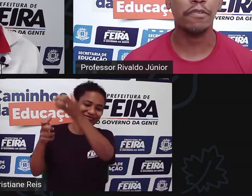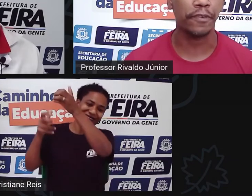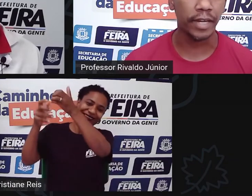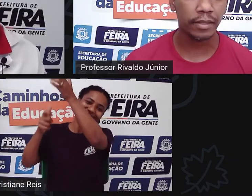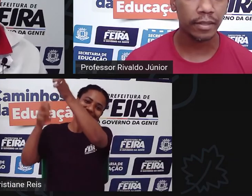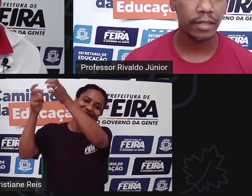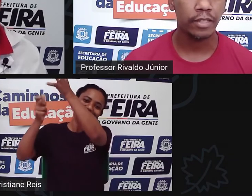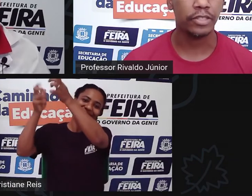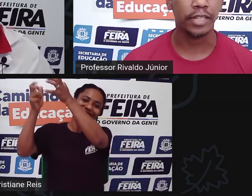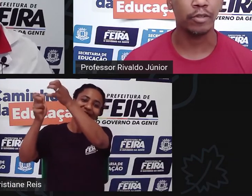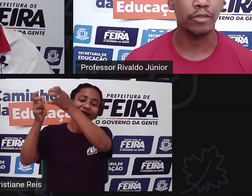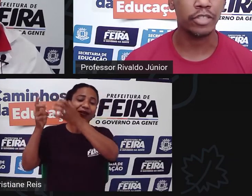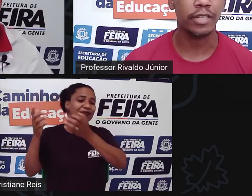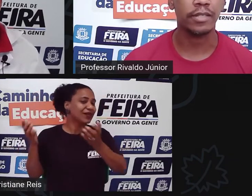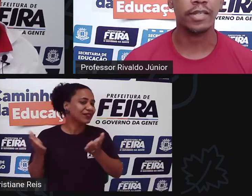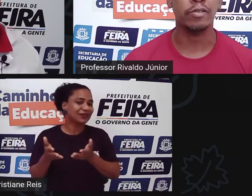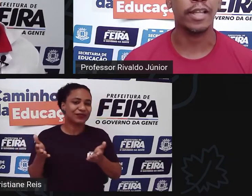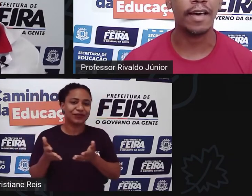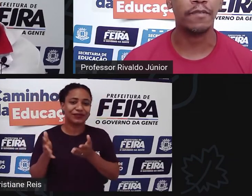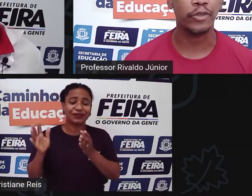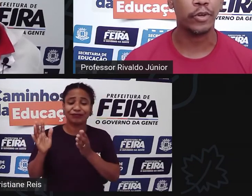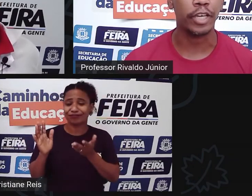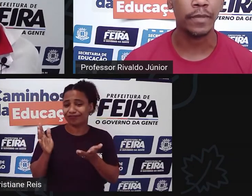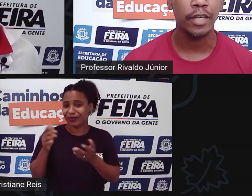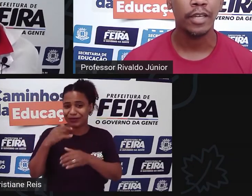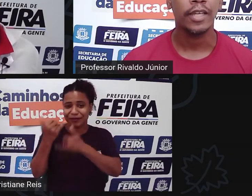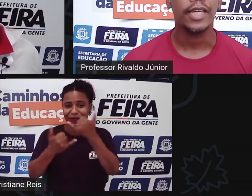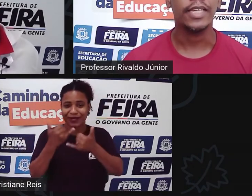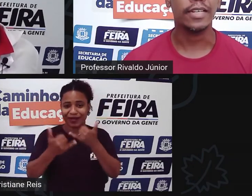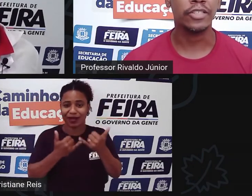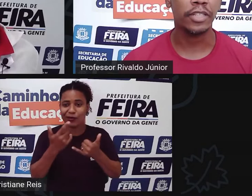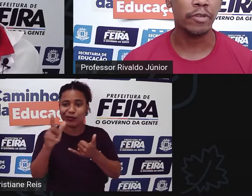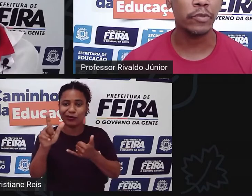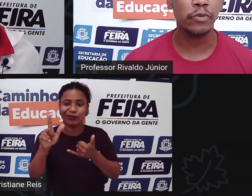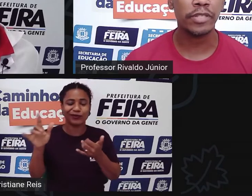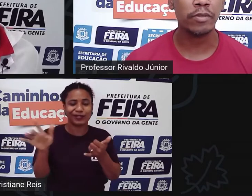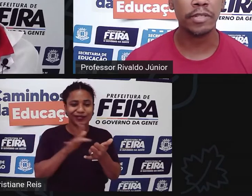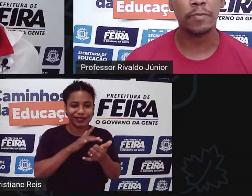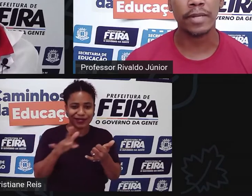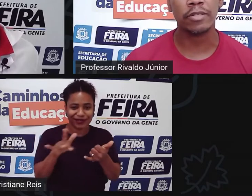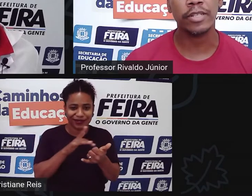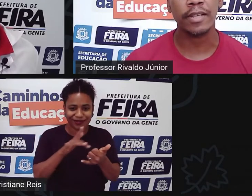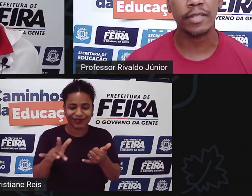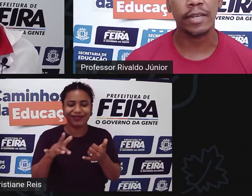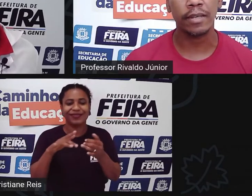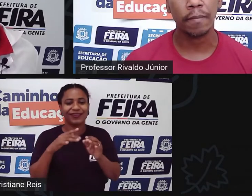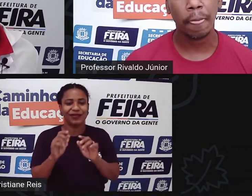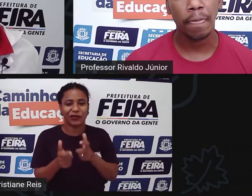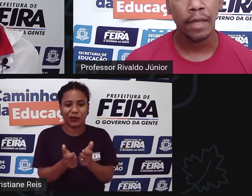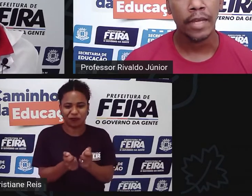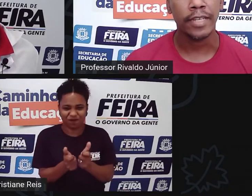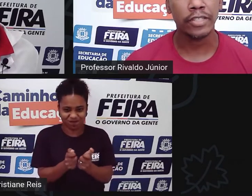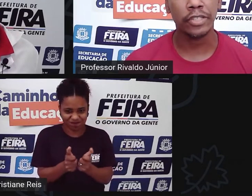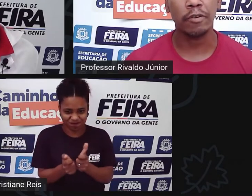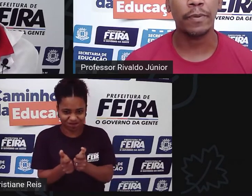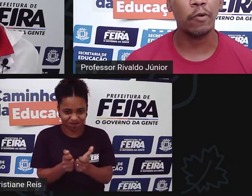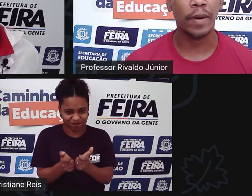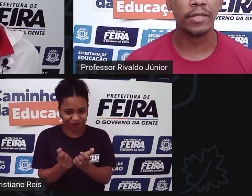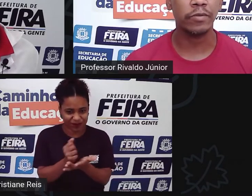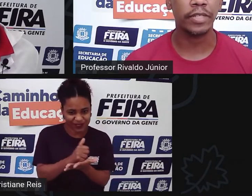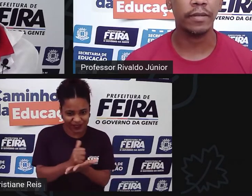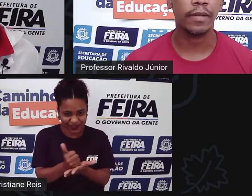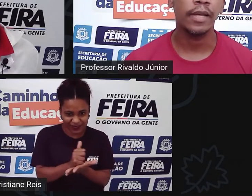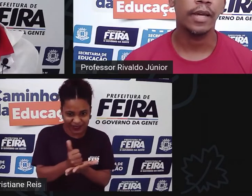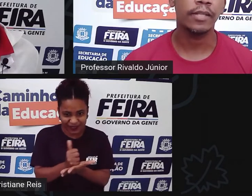essa oferta de tecnologia, celular, videogame e a gente tem uma diminuição dos espaços de lazer e a gente tem uma